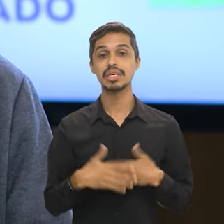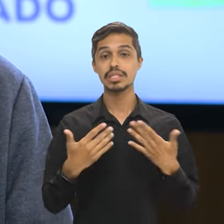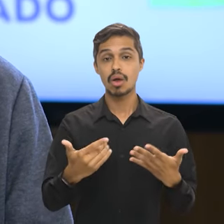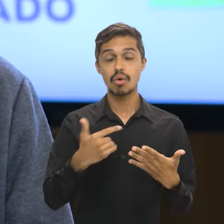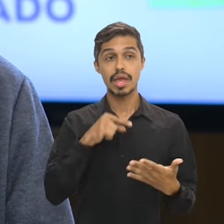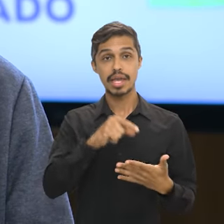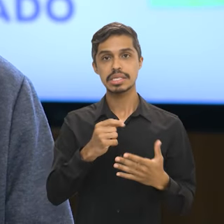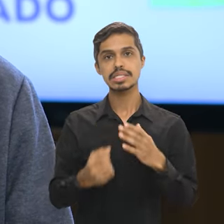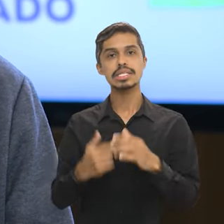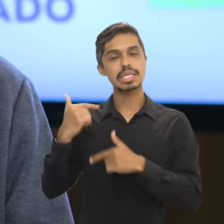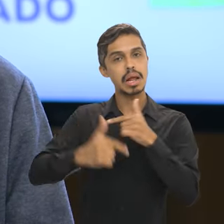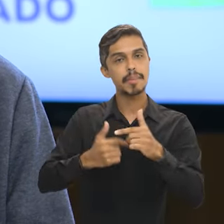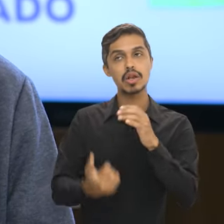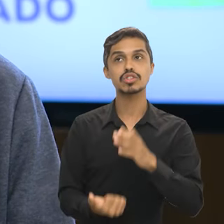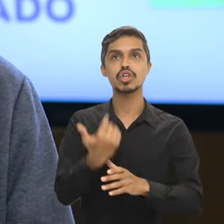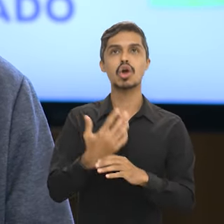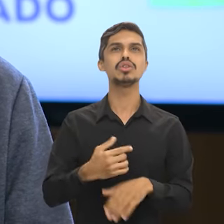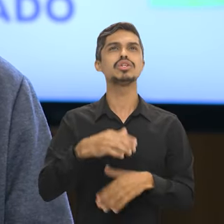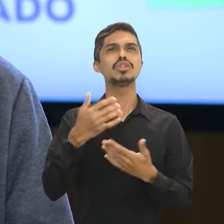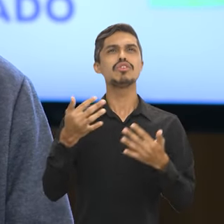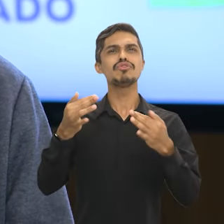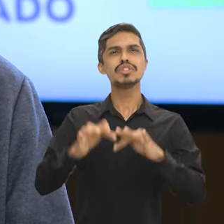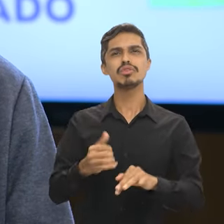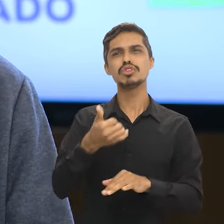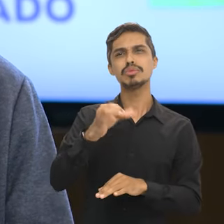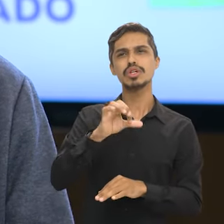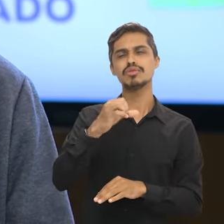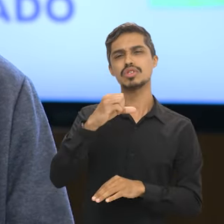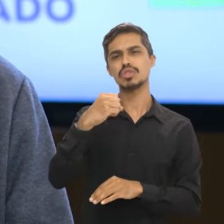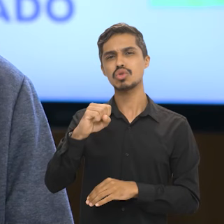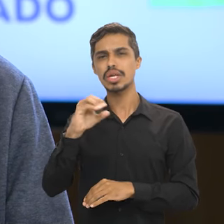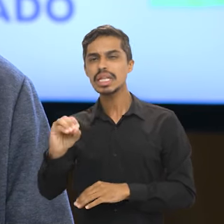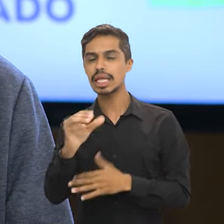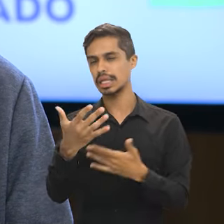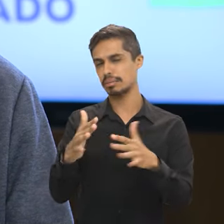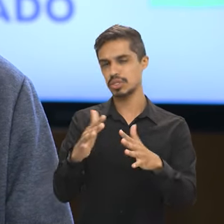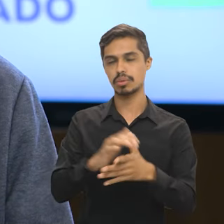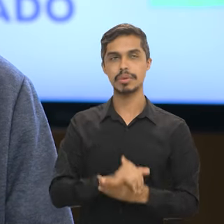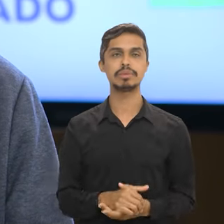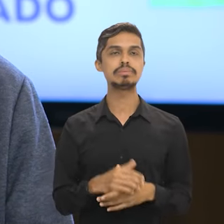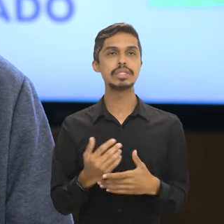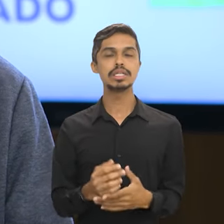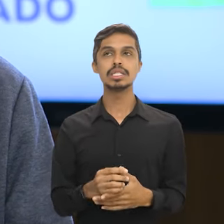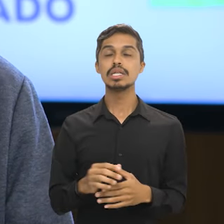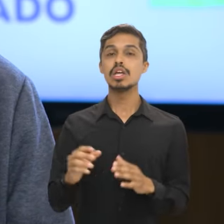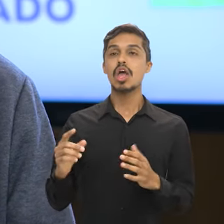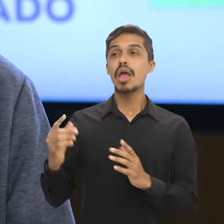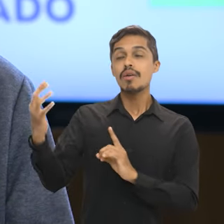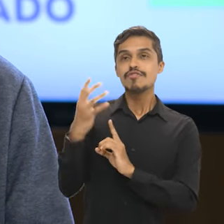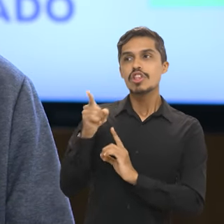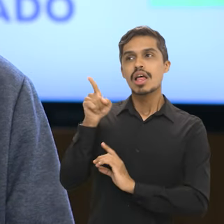públicas e gestão governamental. Essa foi uma carreira criada no final da década de 80,